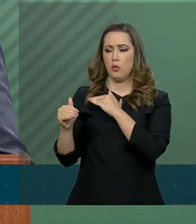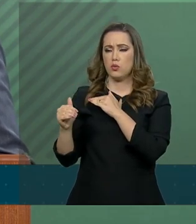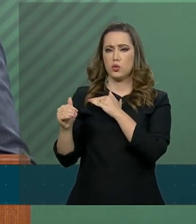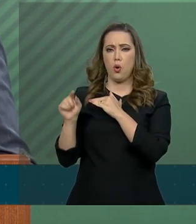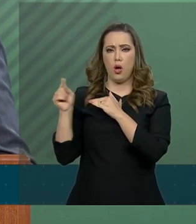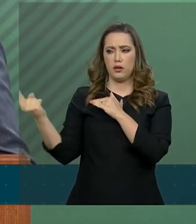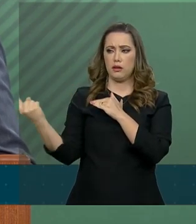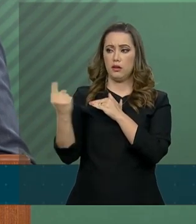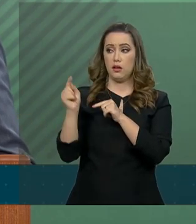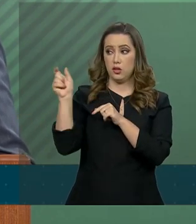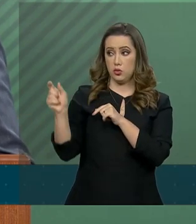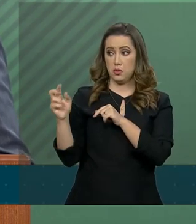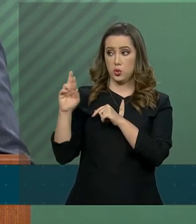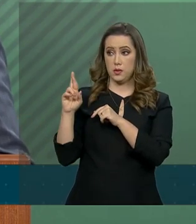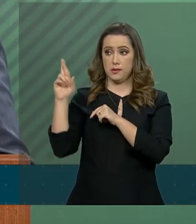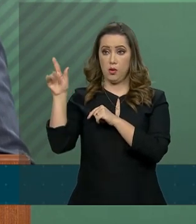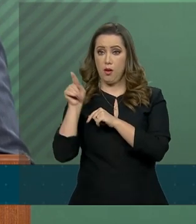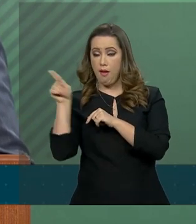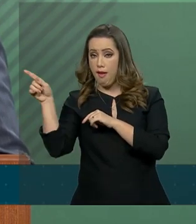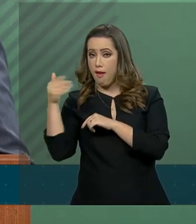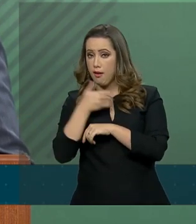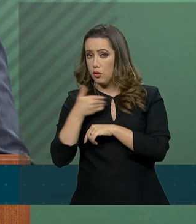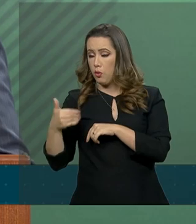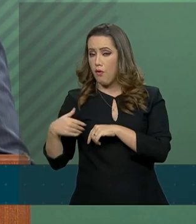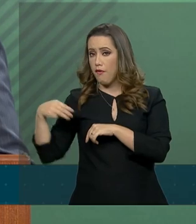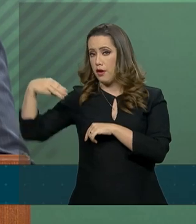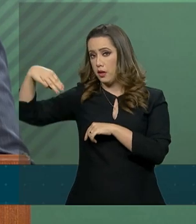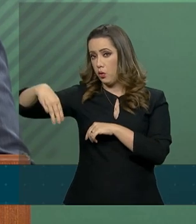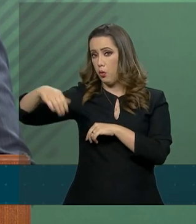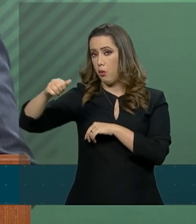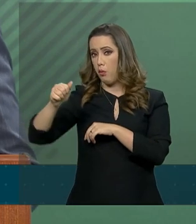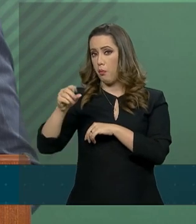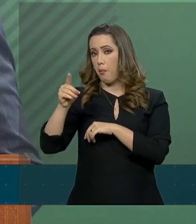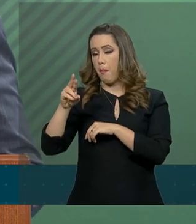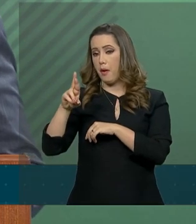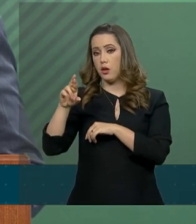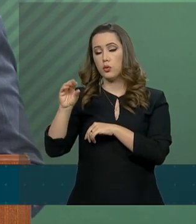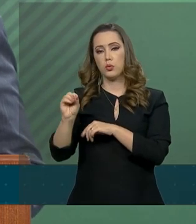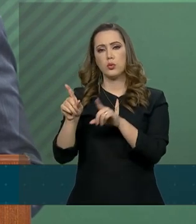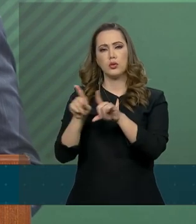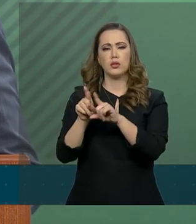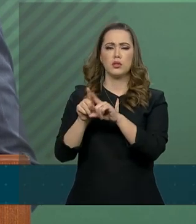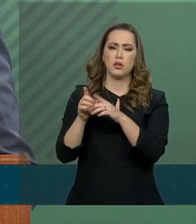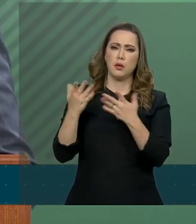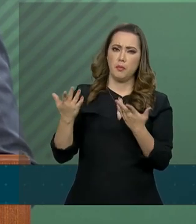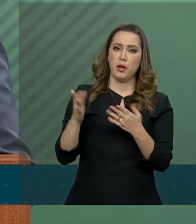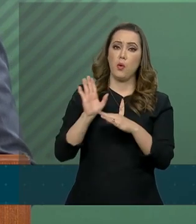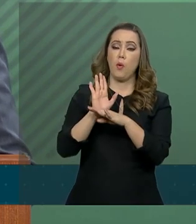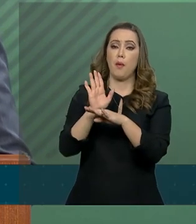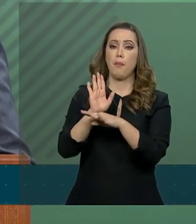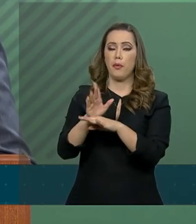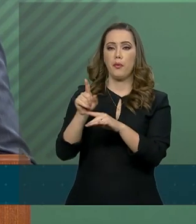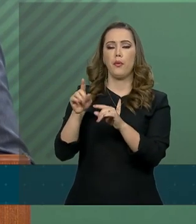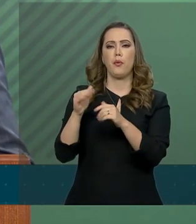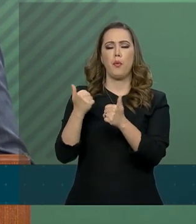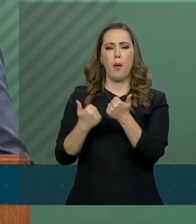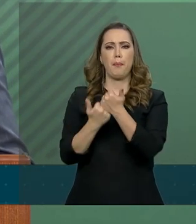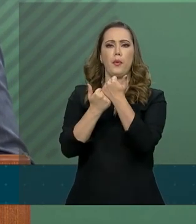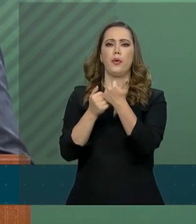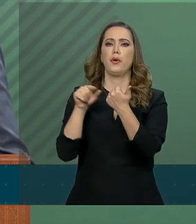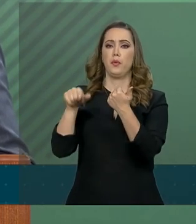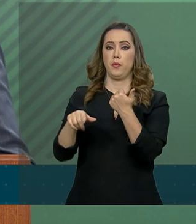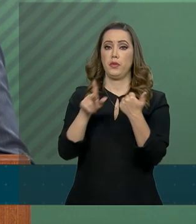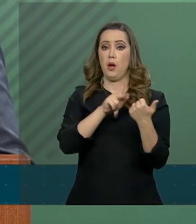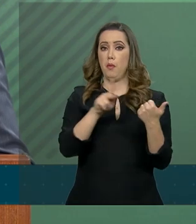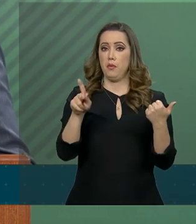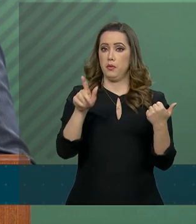a articulação do apoio internacional ao presidente Guaidó. O ministro